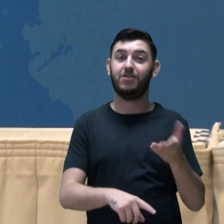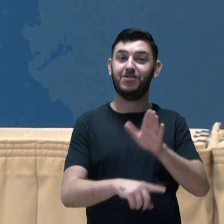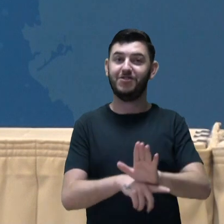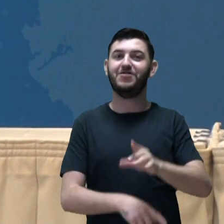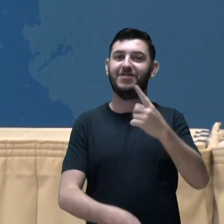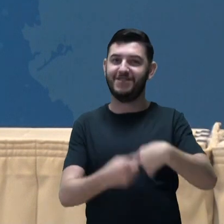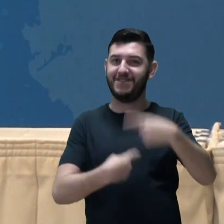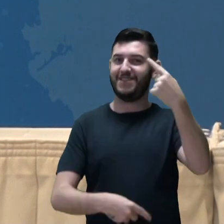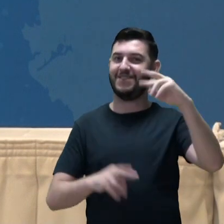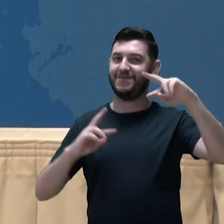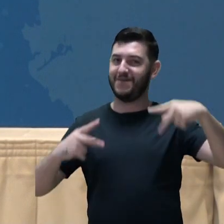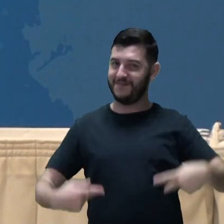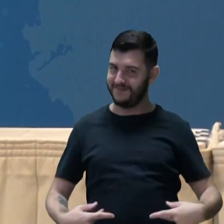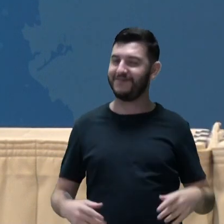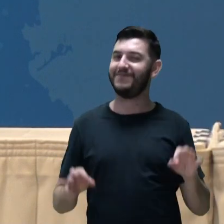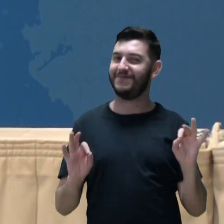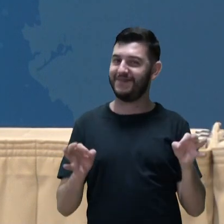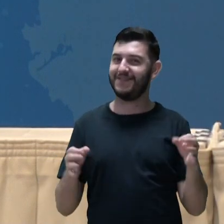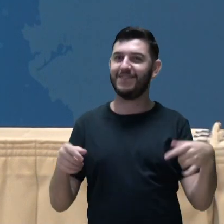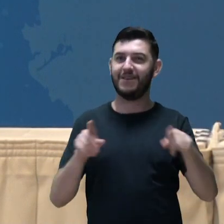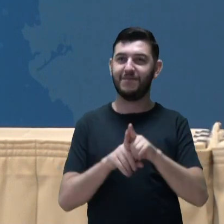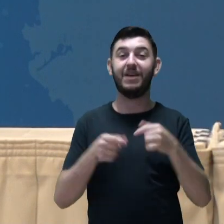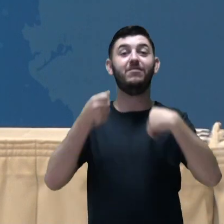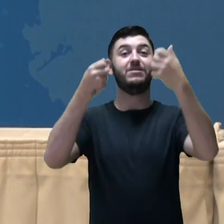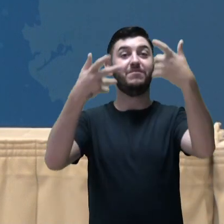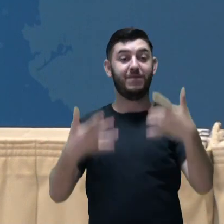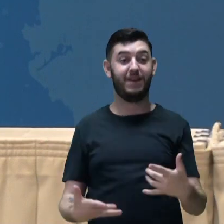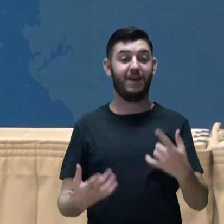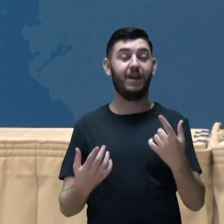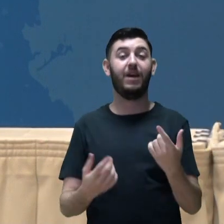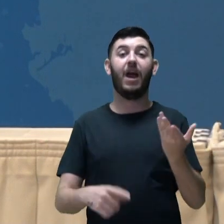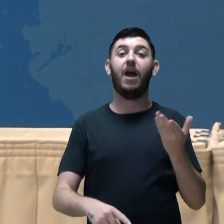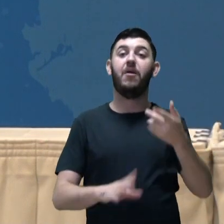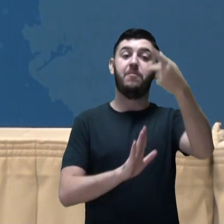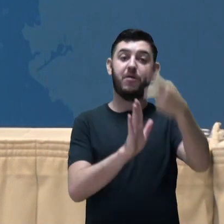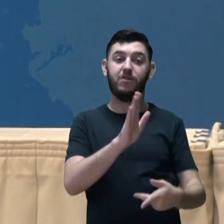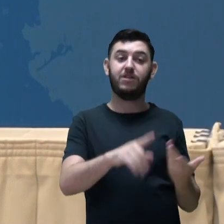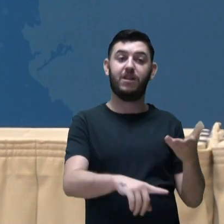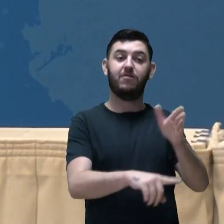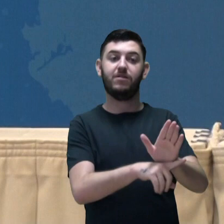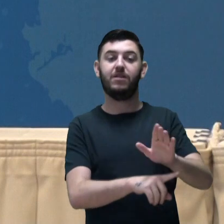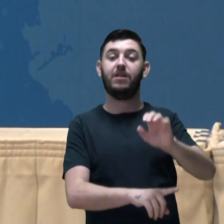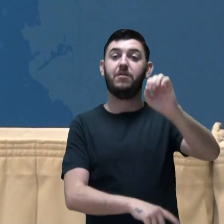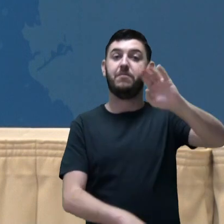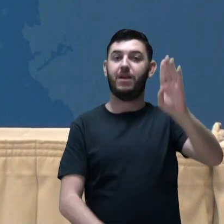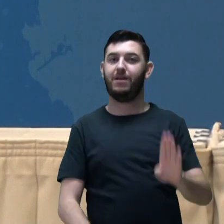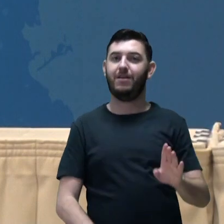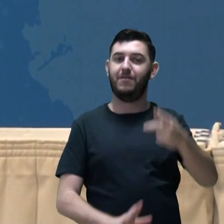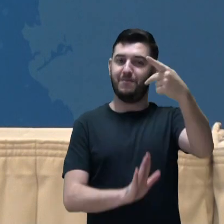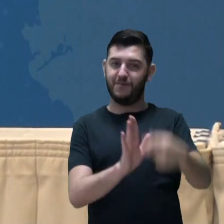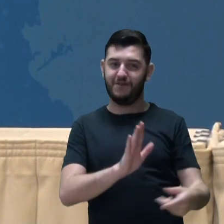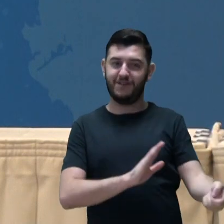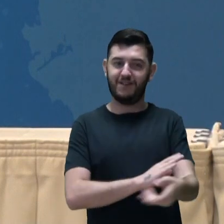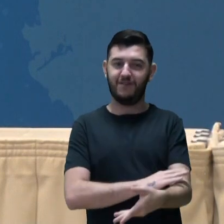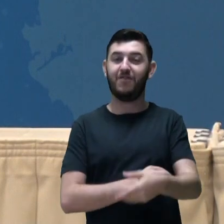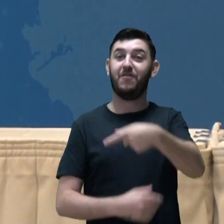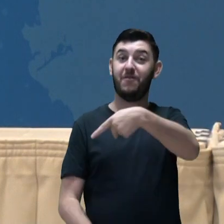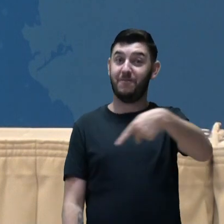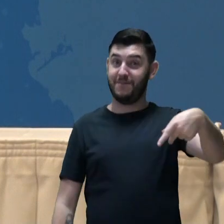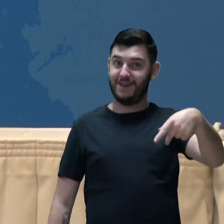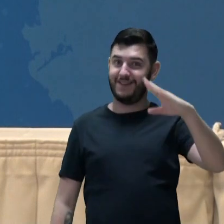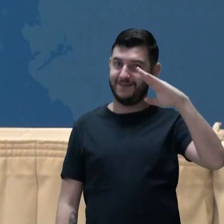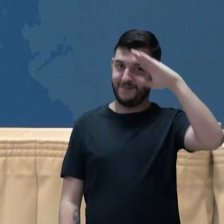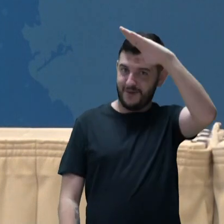Ressaltei também que o Auxílio Brasil, novo programa social que o presidente Bolsonaro